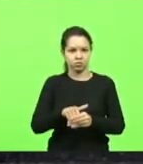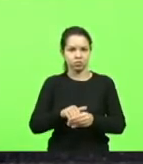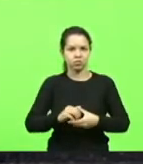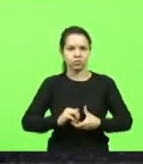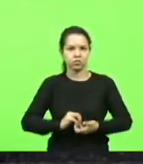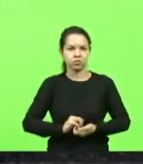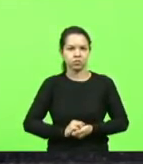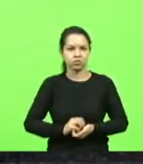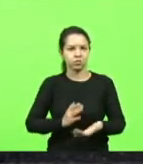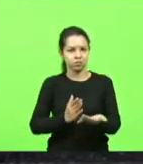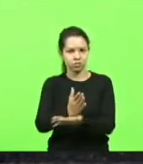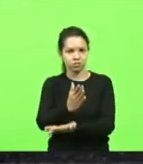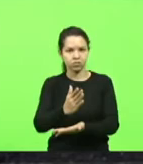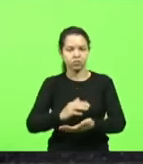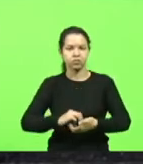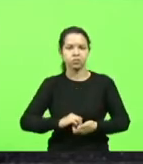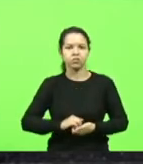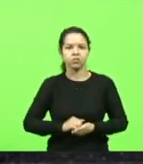Aprovado.